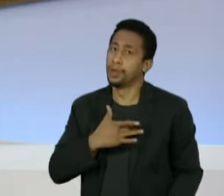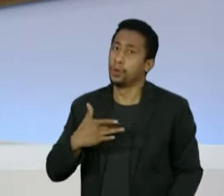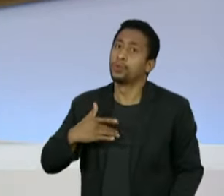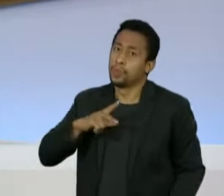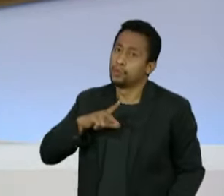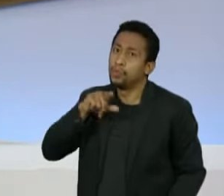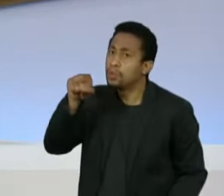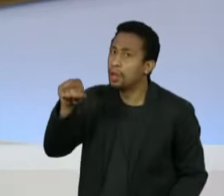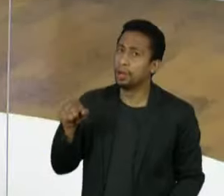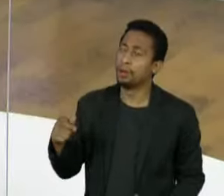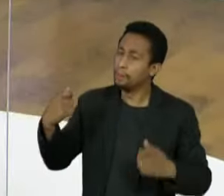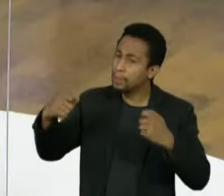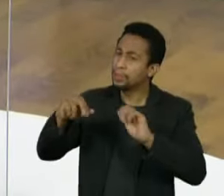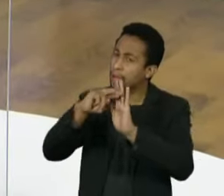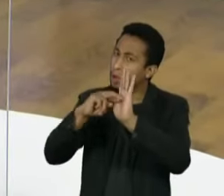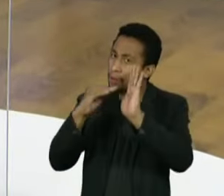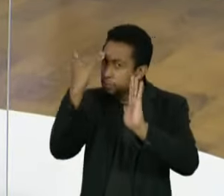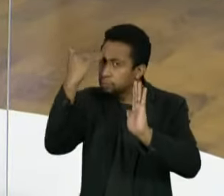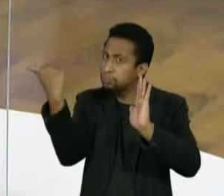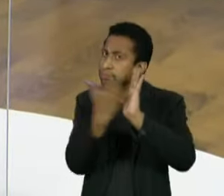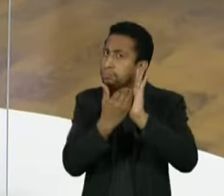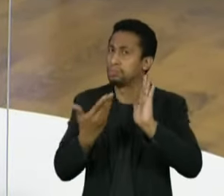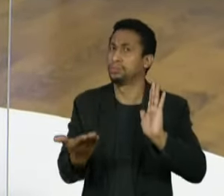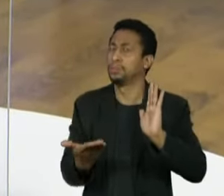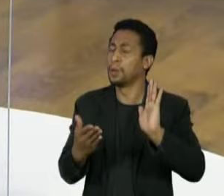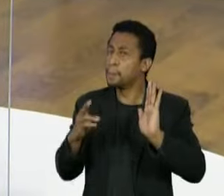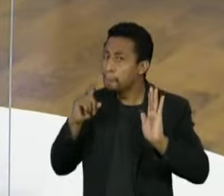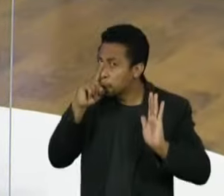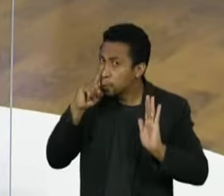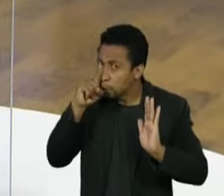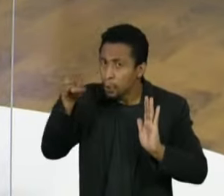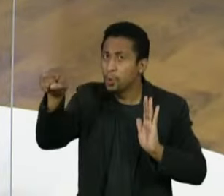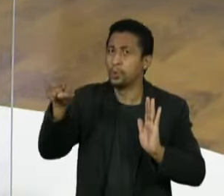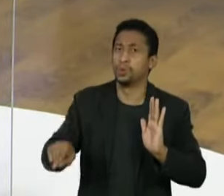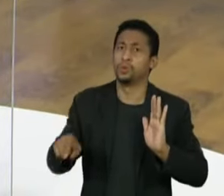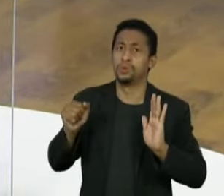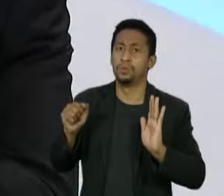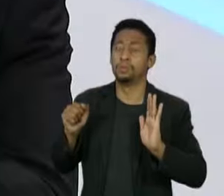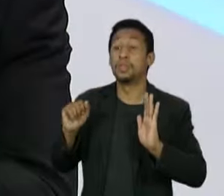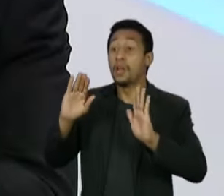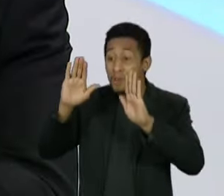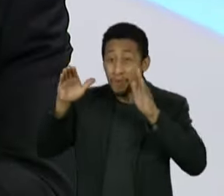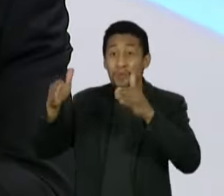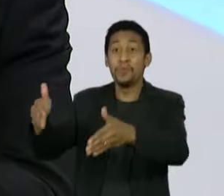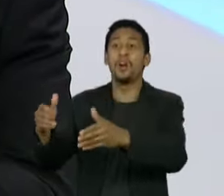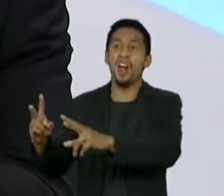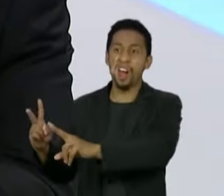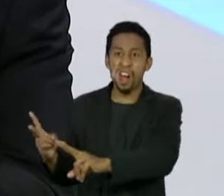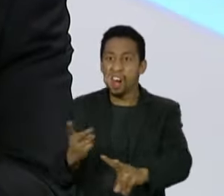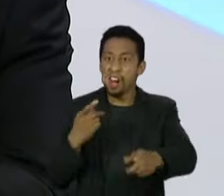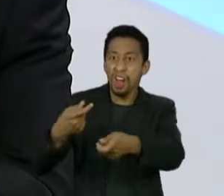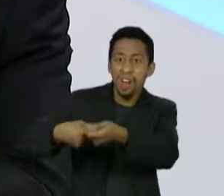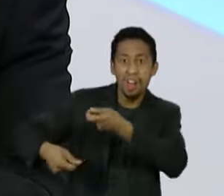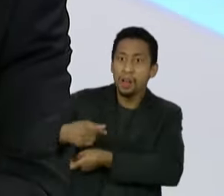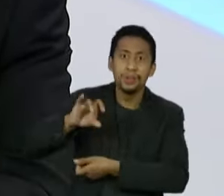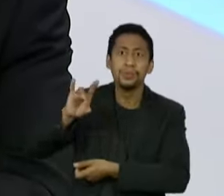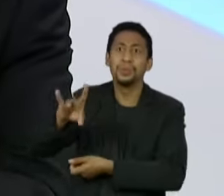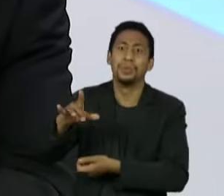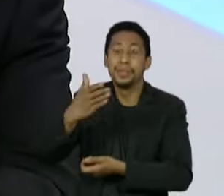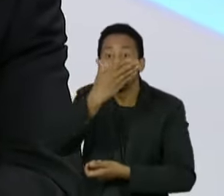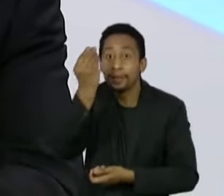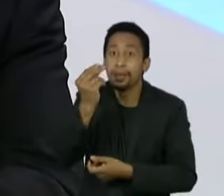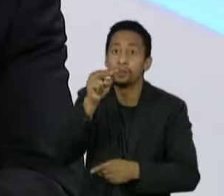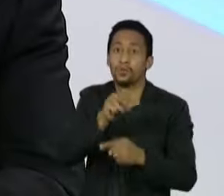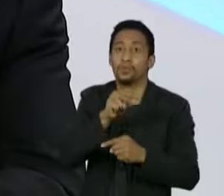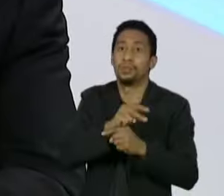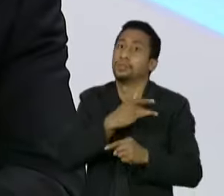da saúde. Existe um risco muito grande nas verticalizadas de você ter uma busca desenfreada por economia, com as consequências